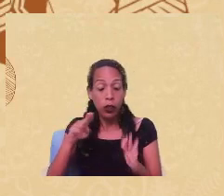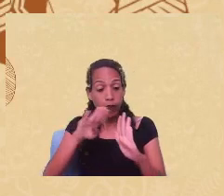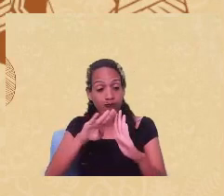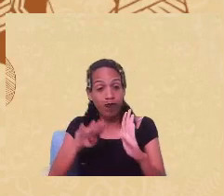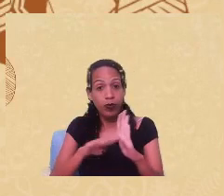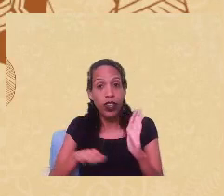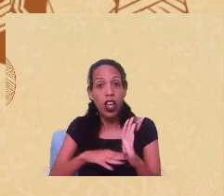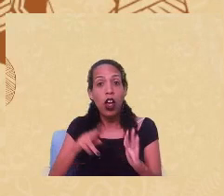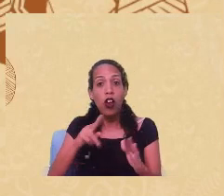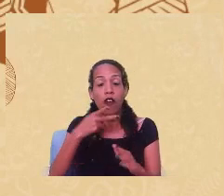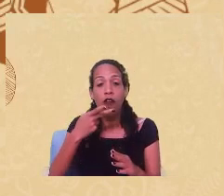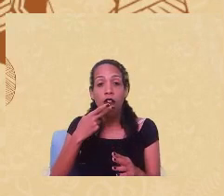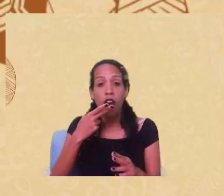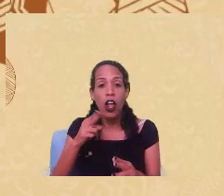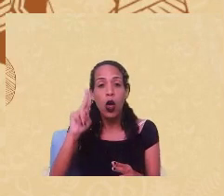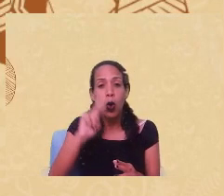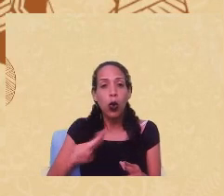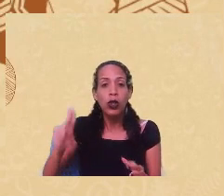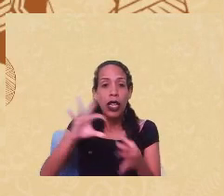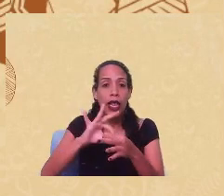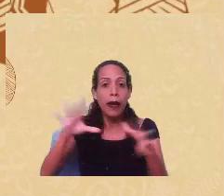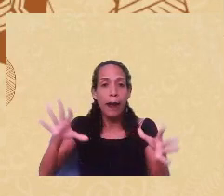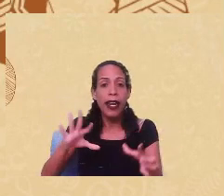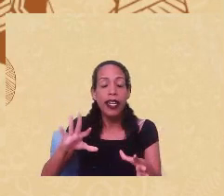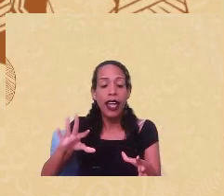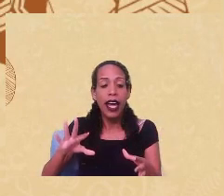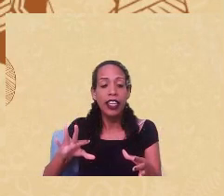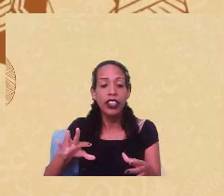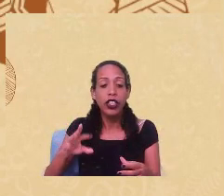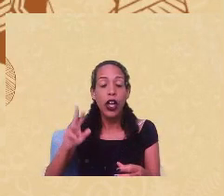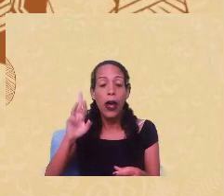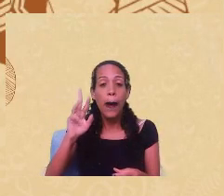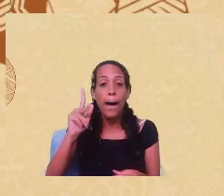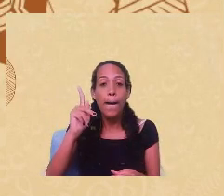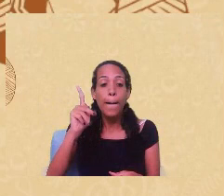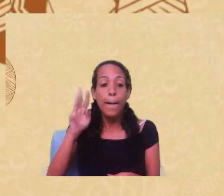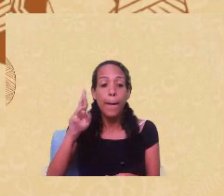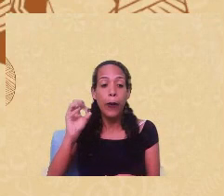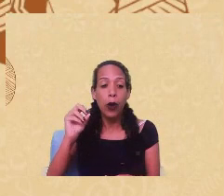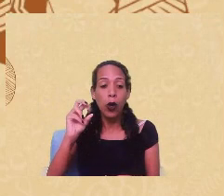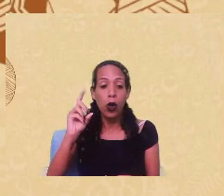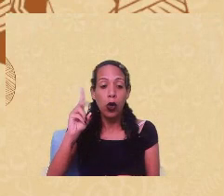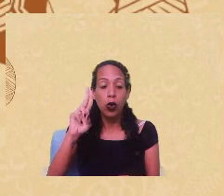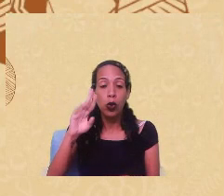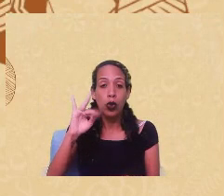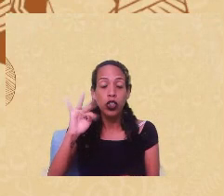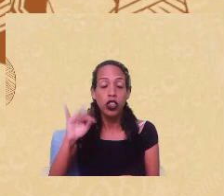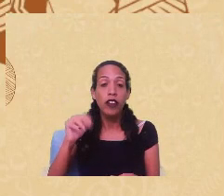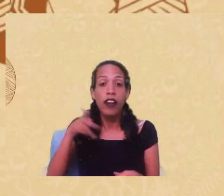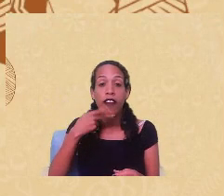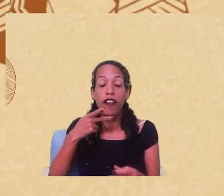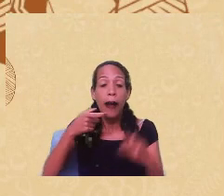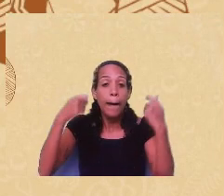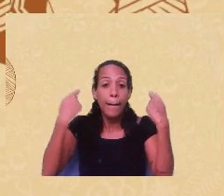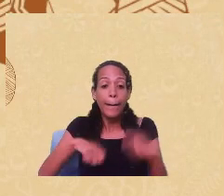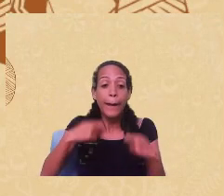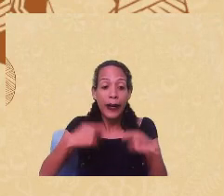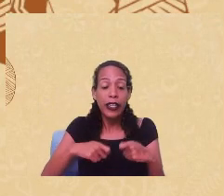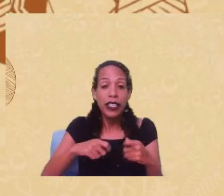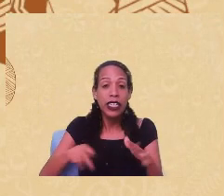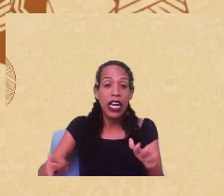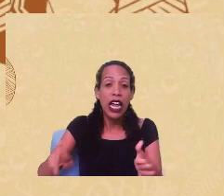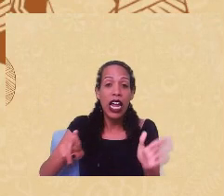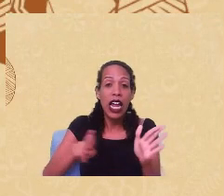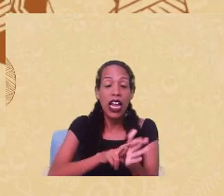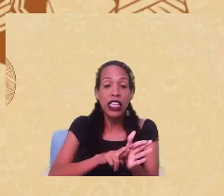liberdade reprodutiva, né, para minorias étnicas. Elas estão falando naquele momento da necessidade do registro de raça-cor